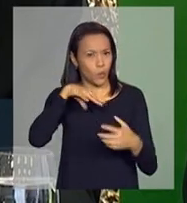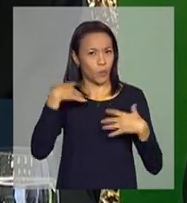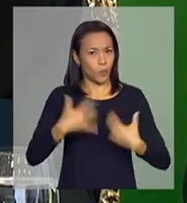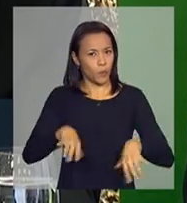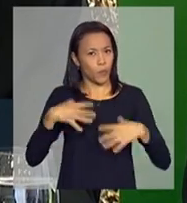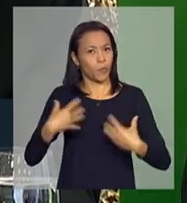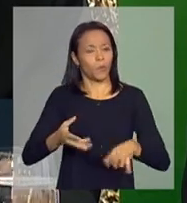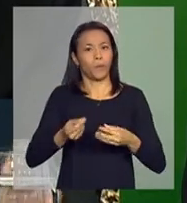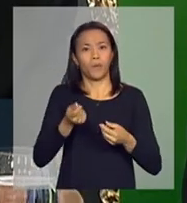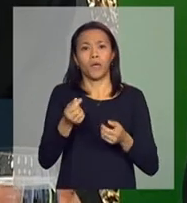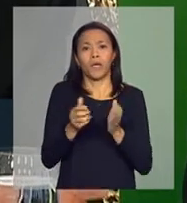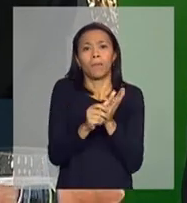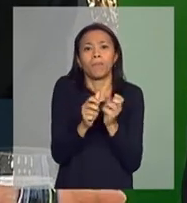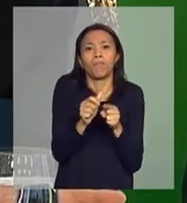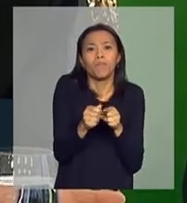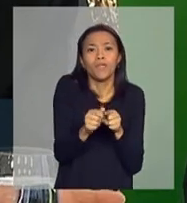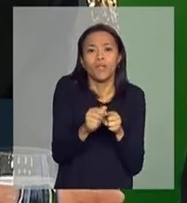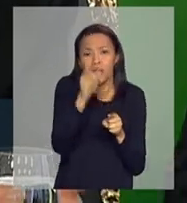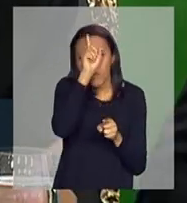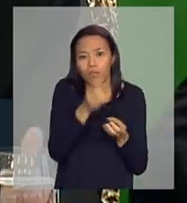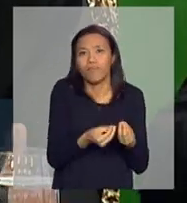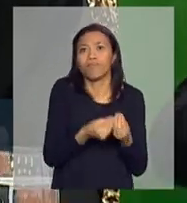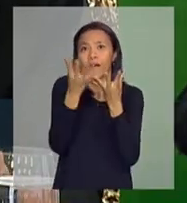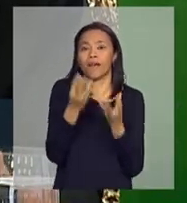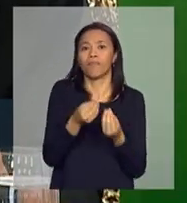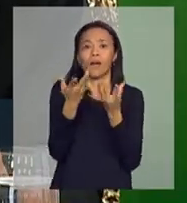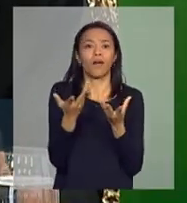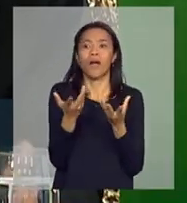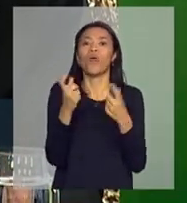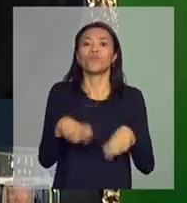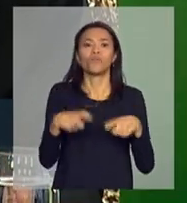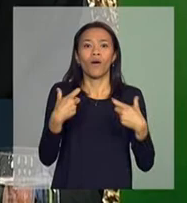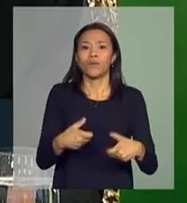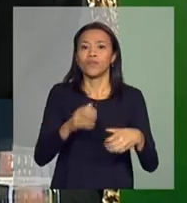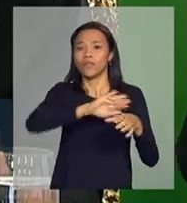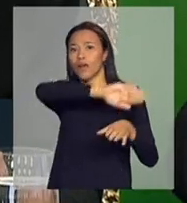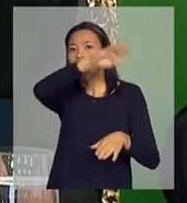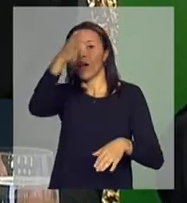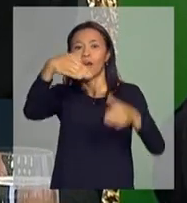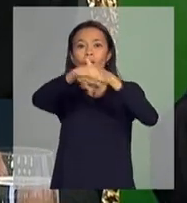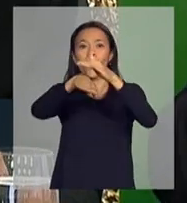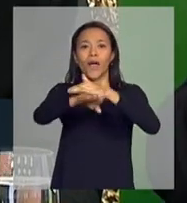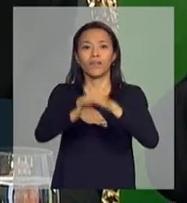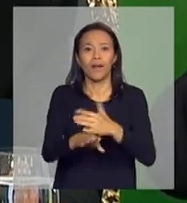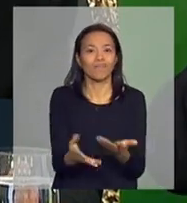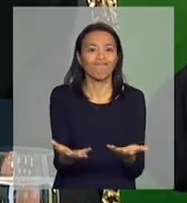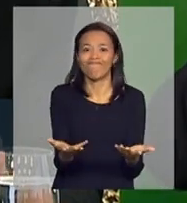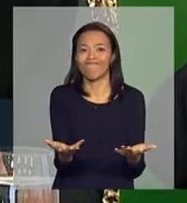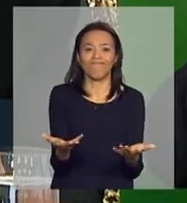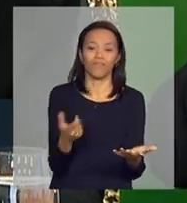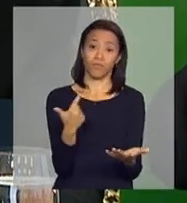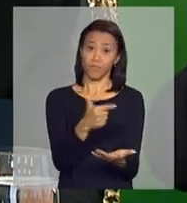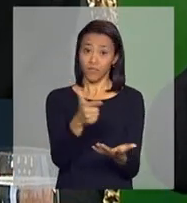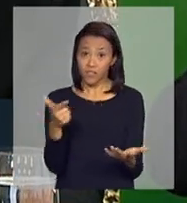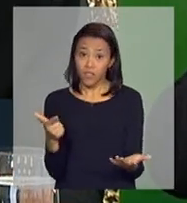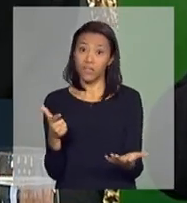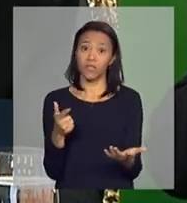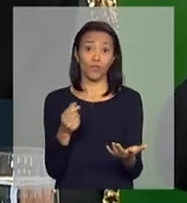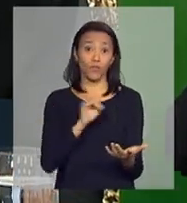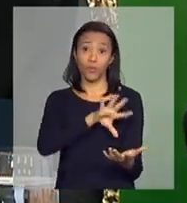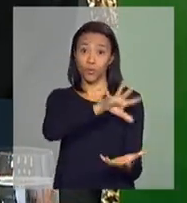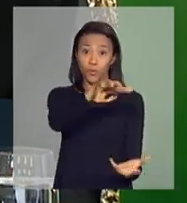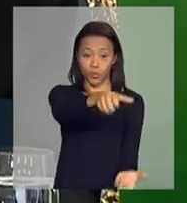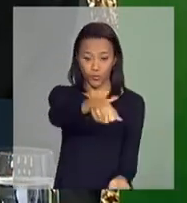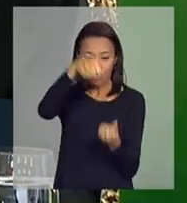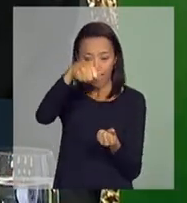abastecer o Nordeste, porque não tínhamos armazéns para receber os produtos a granel. Todos os armazéns recebiam produtos ensacados.